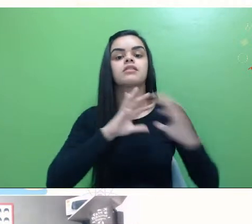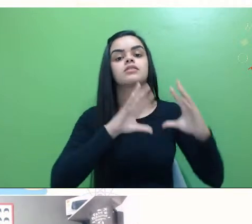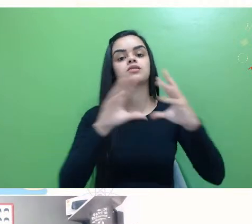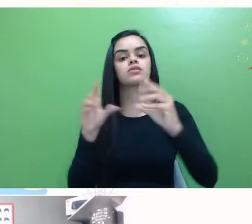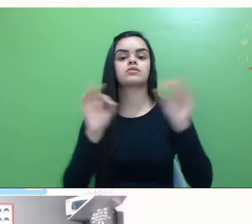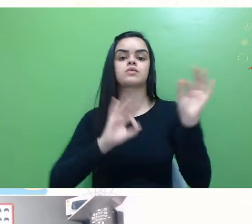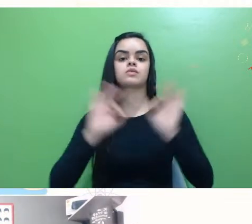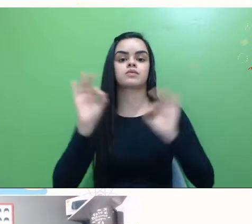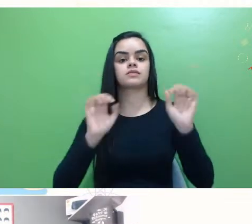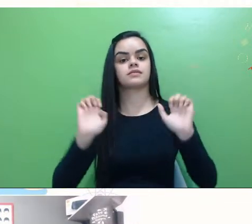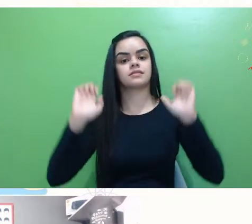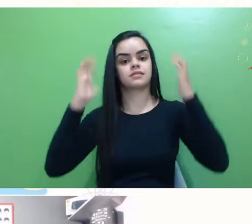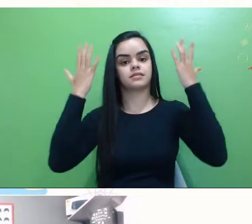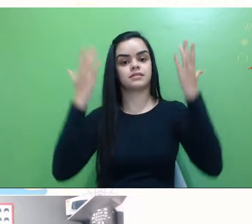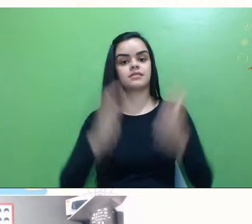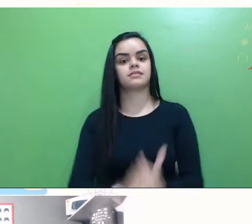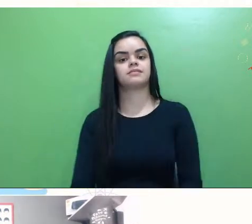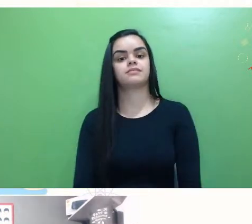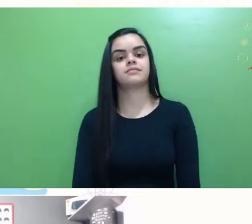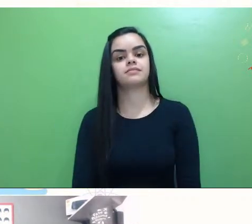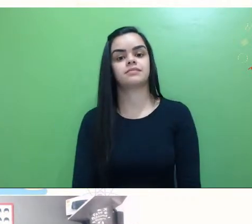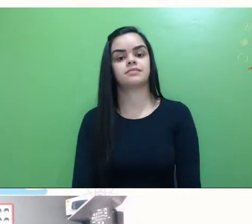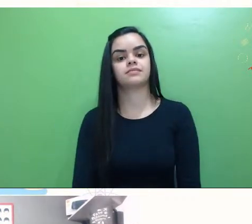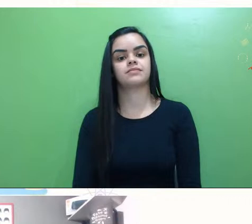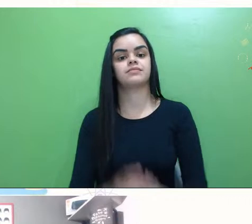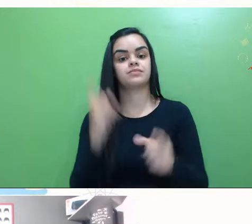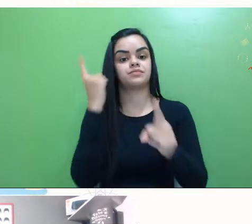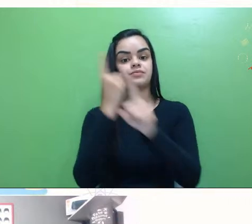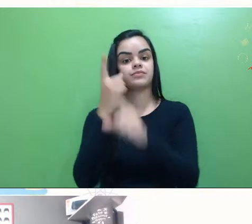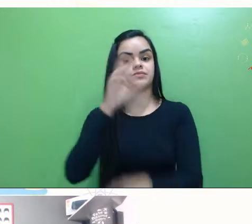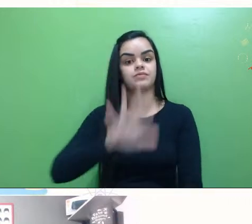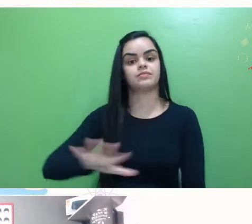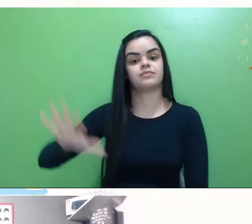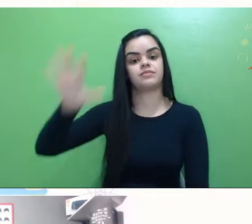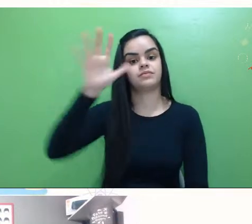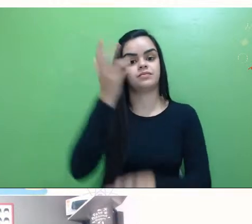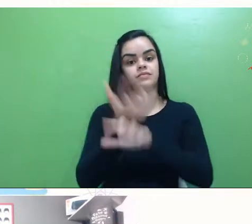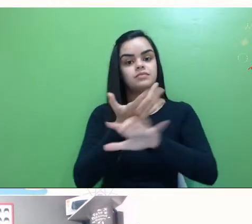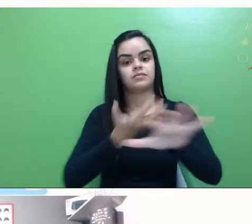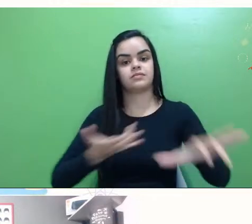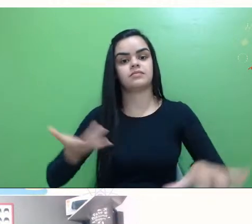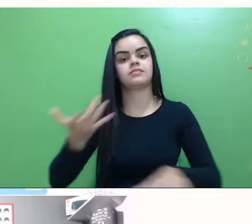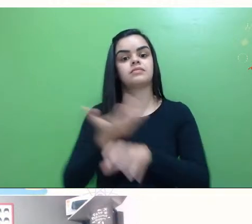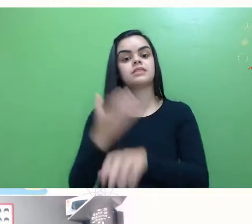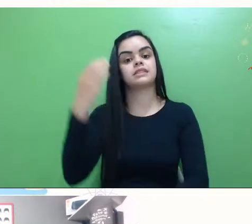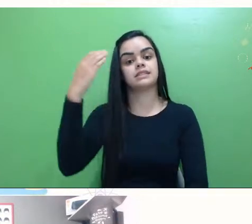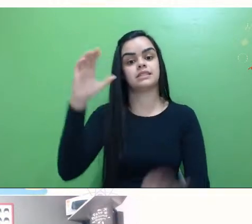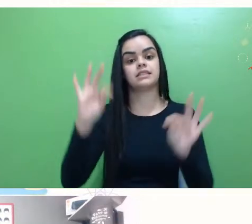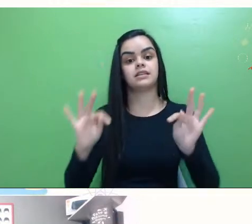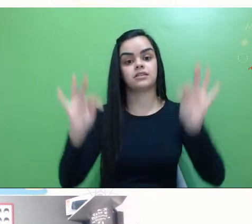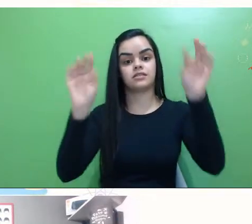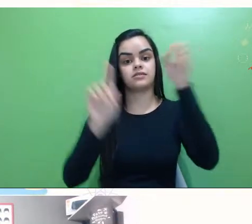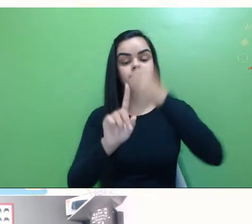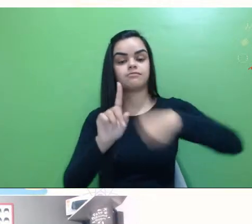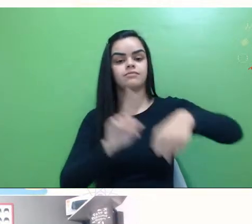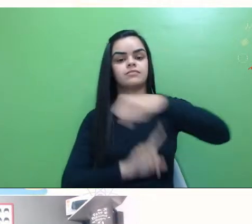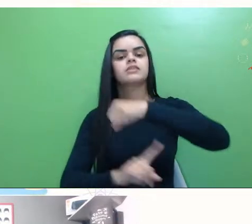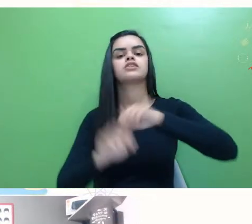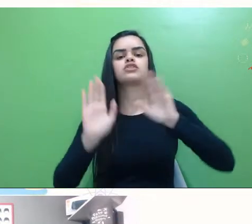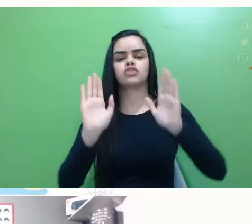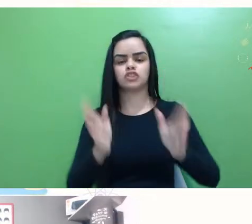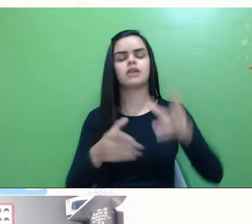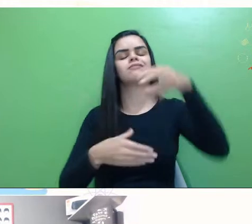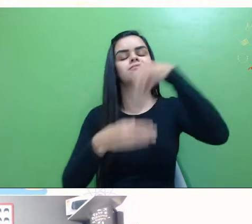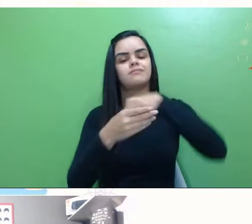organizadora do evento. O Encontro Nacional Interdisciplinar em Ciência, Tecnologia e Sociedade, ele vem se consolidando já no